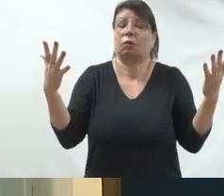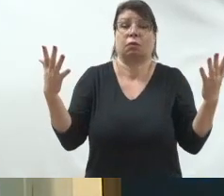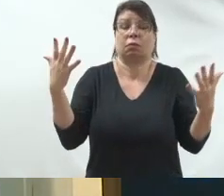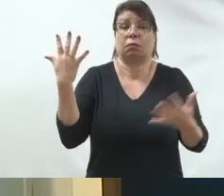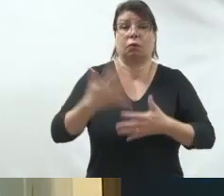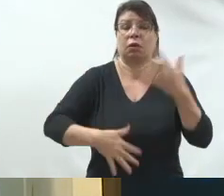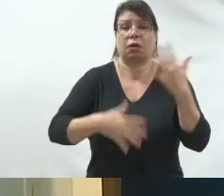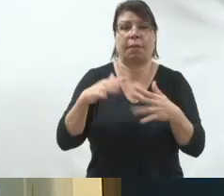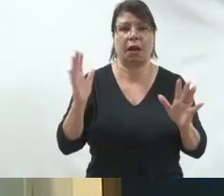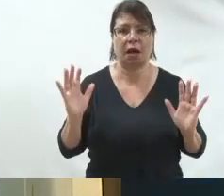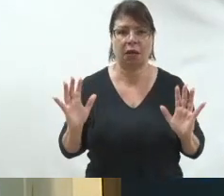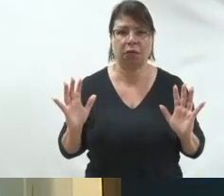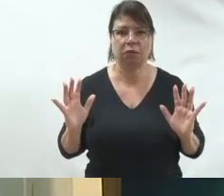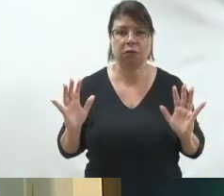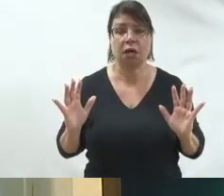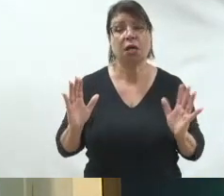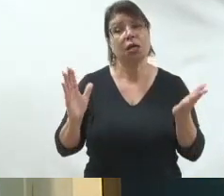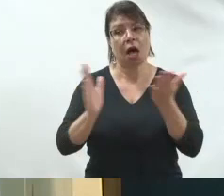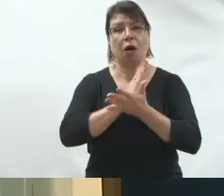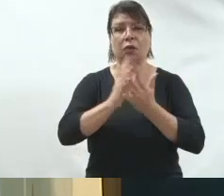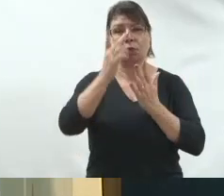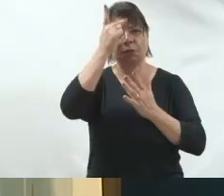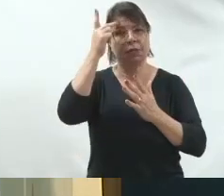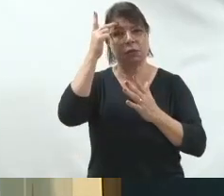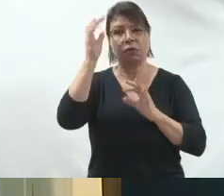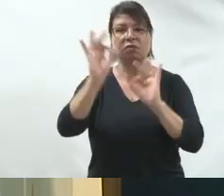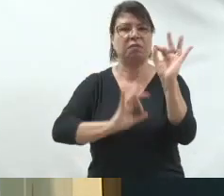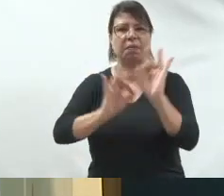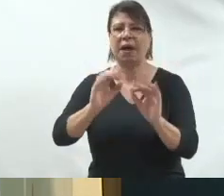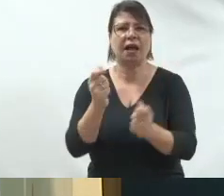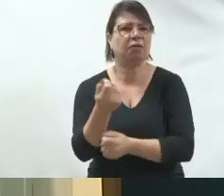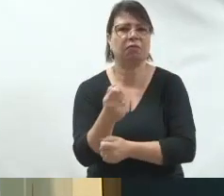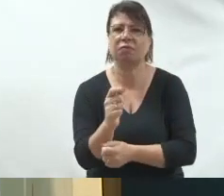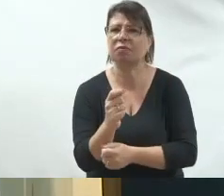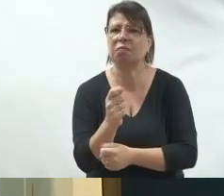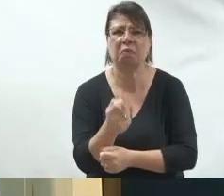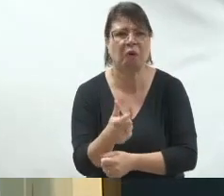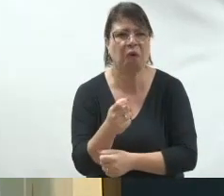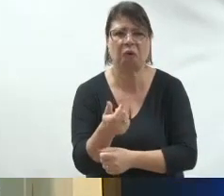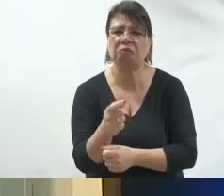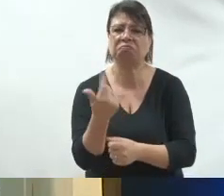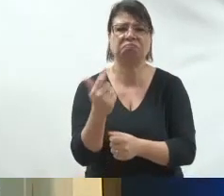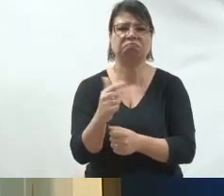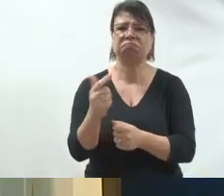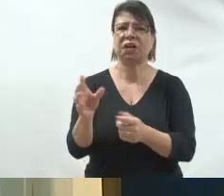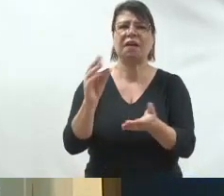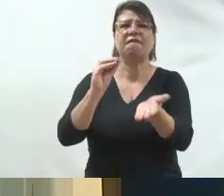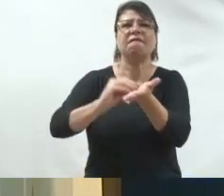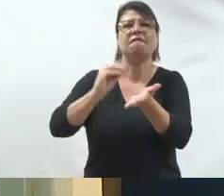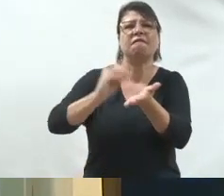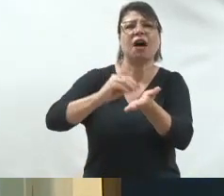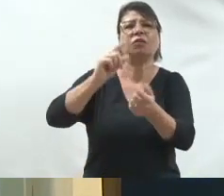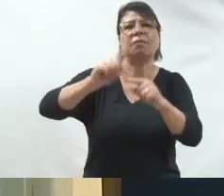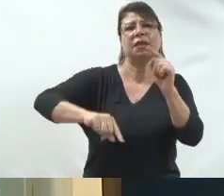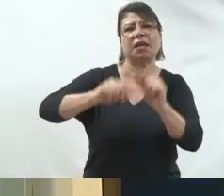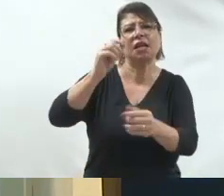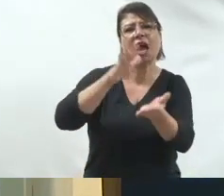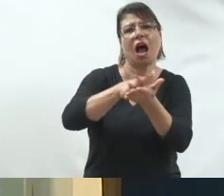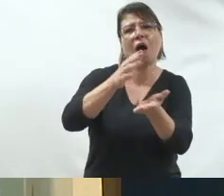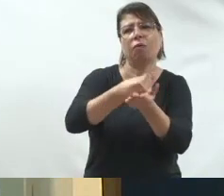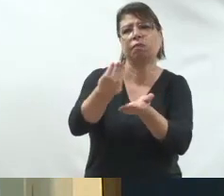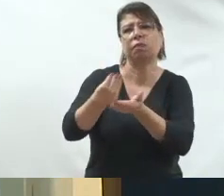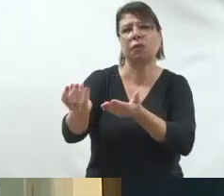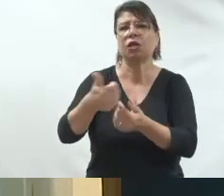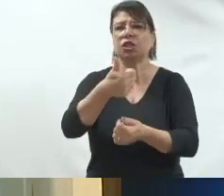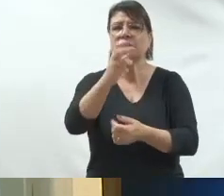E, às vezes, as campanhas não estão bem preparadas, está faltando material, porque a loucura é essa mesmo. Se você imaginar que, no dia 15